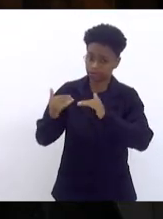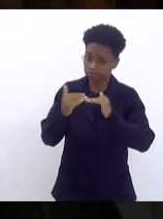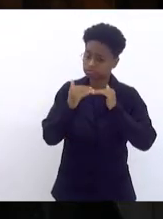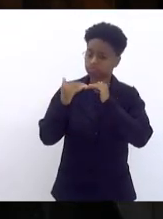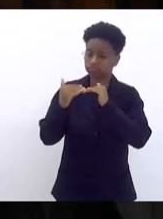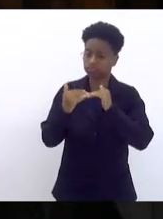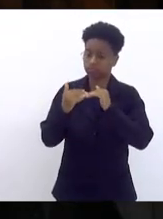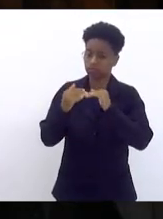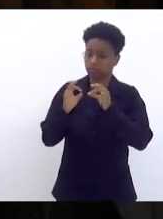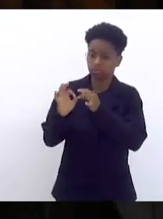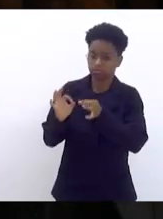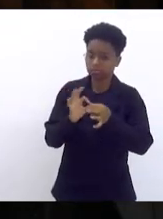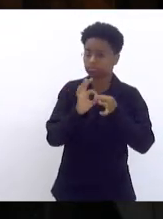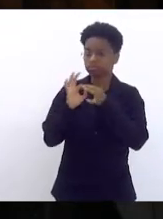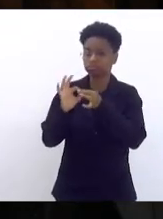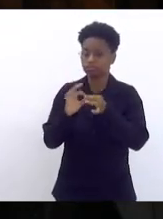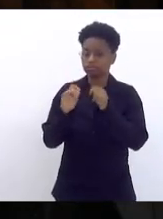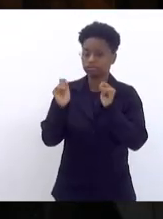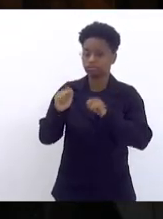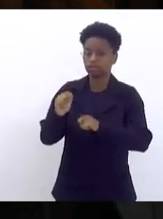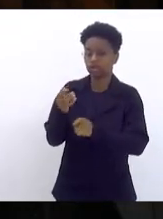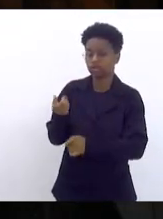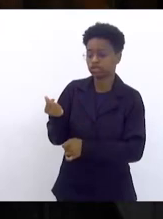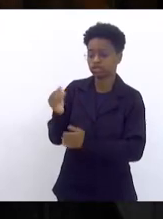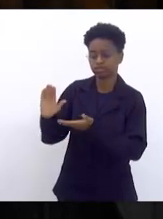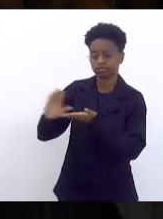aumentar a receita.